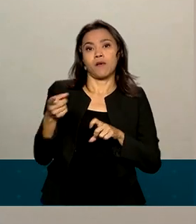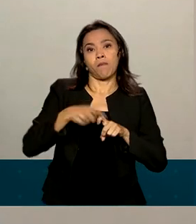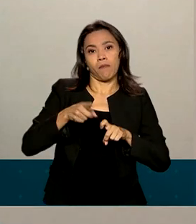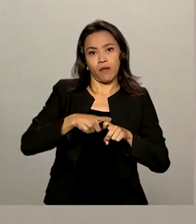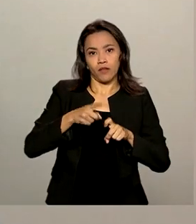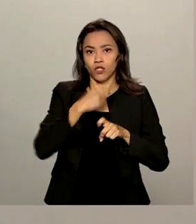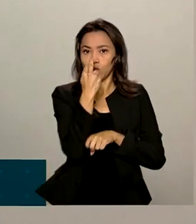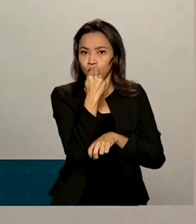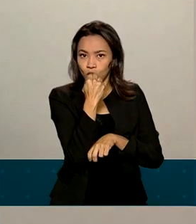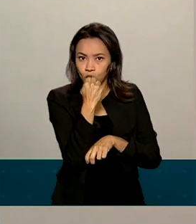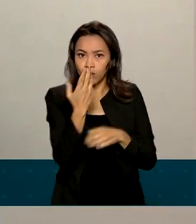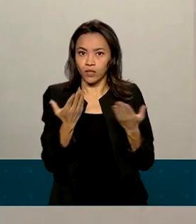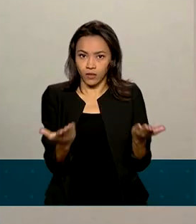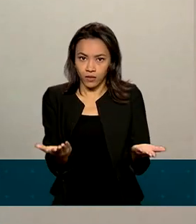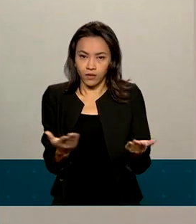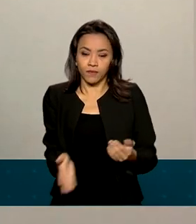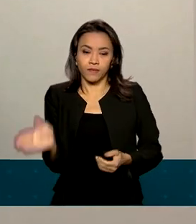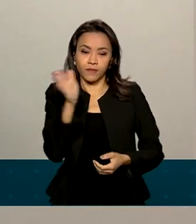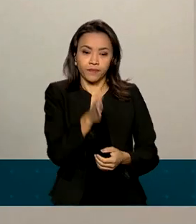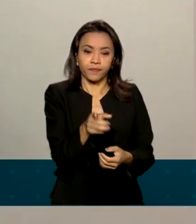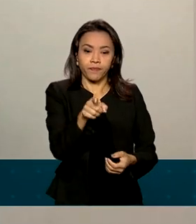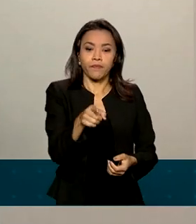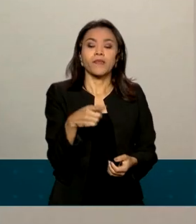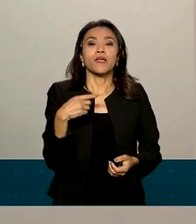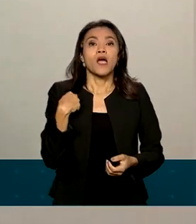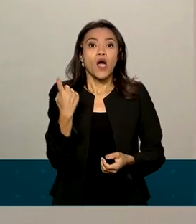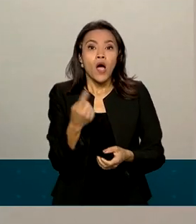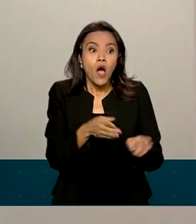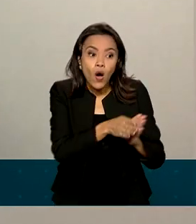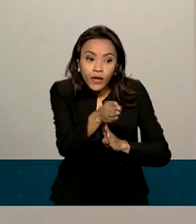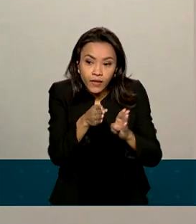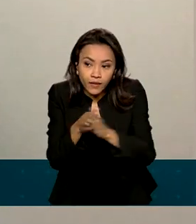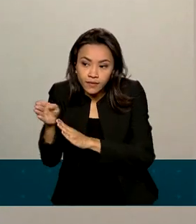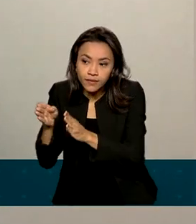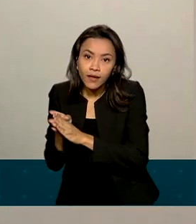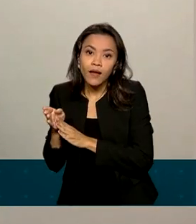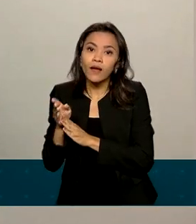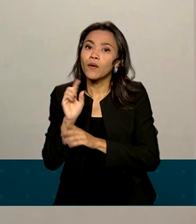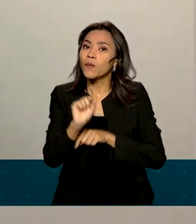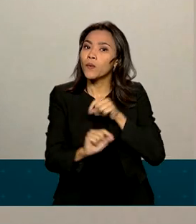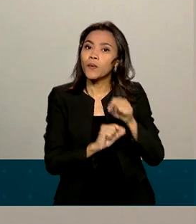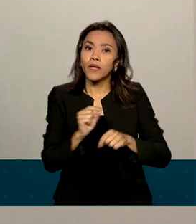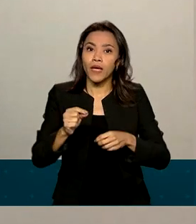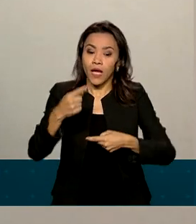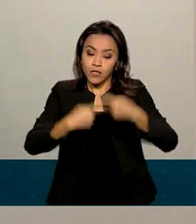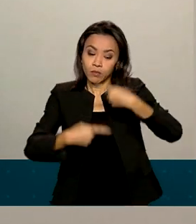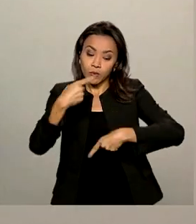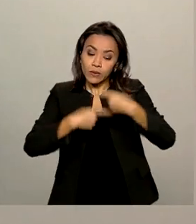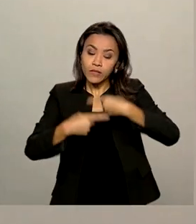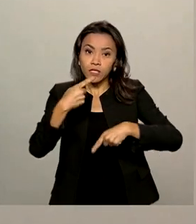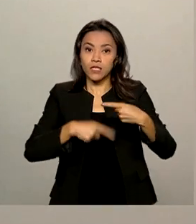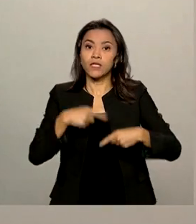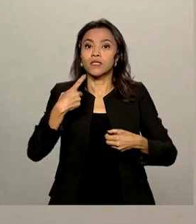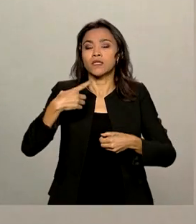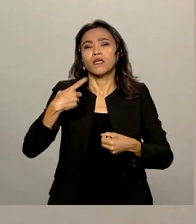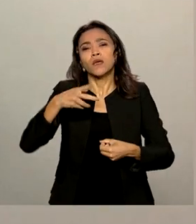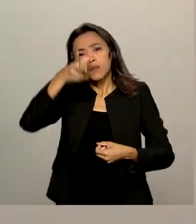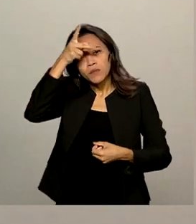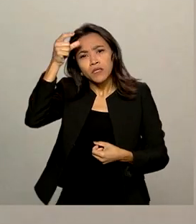possibilidade de orientar as políticas públicas municipais de alimentação e